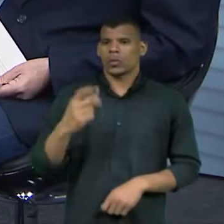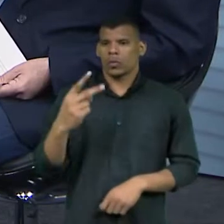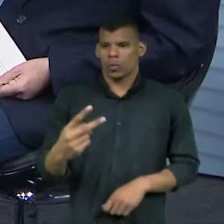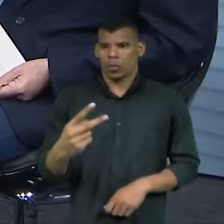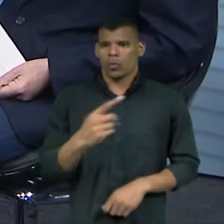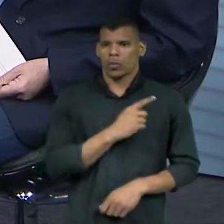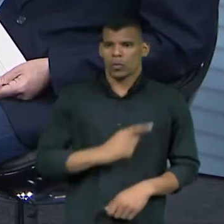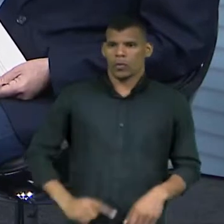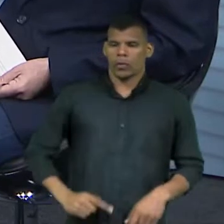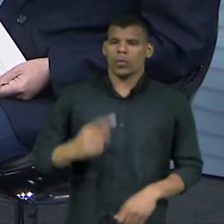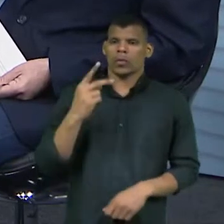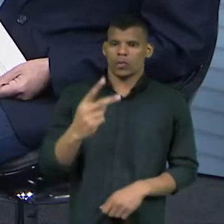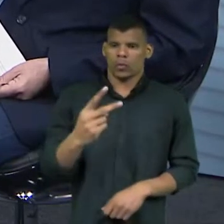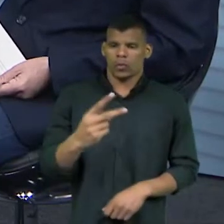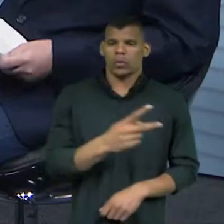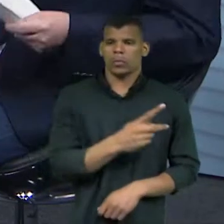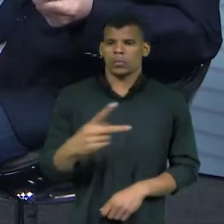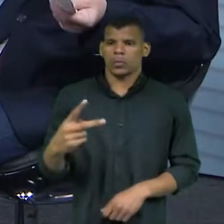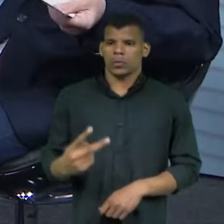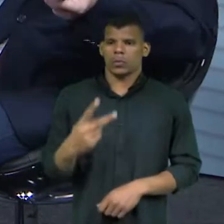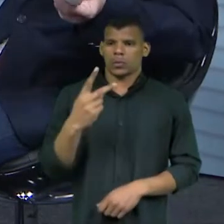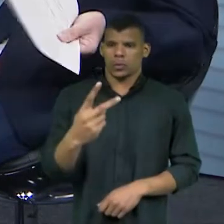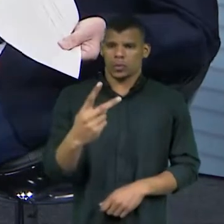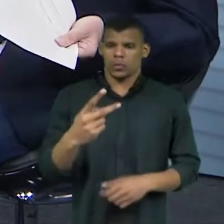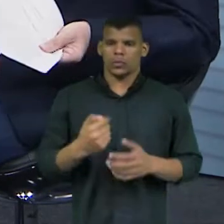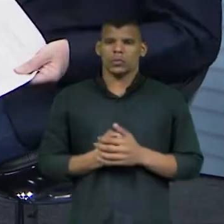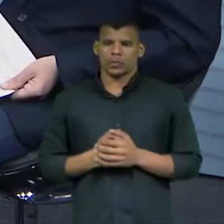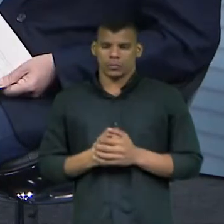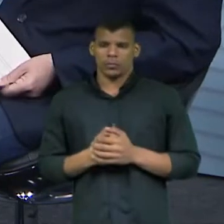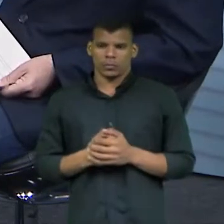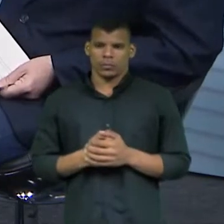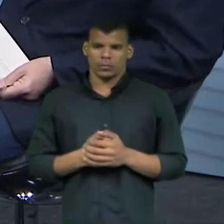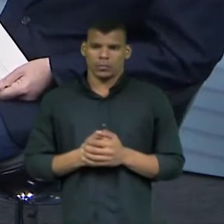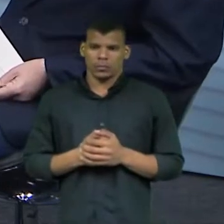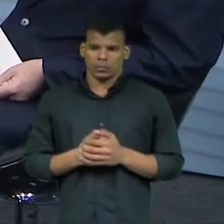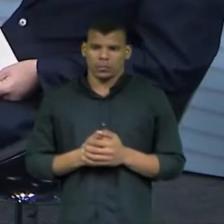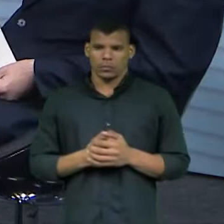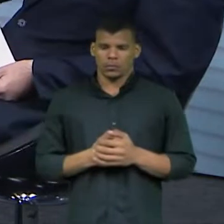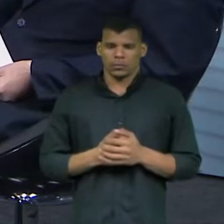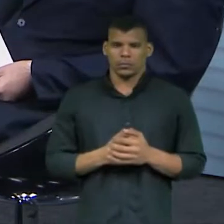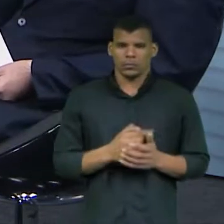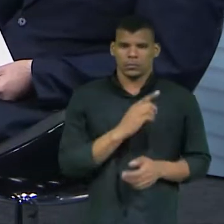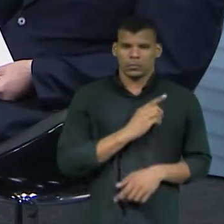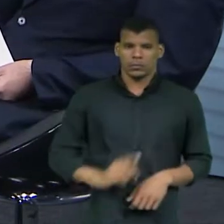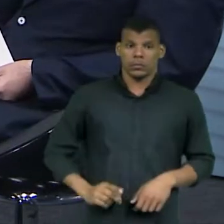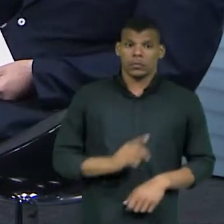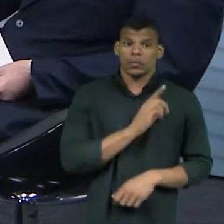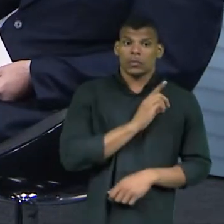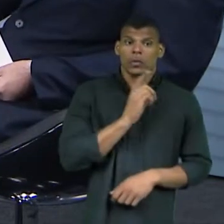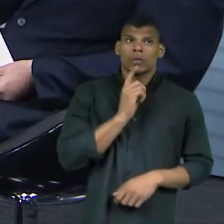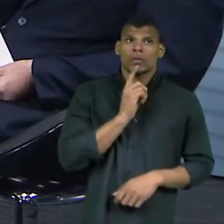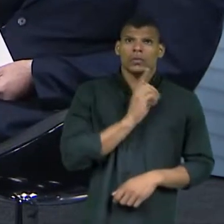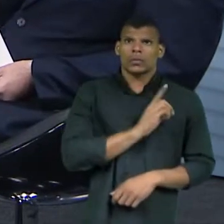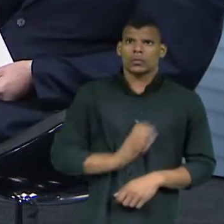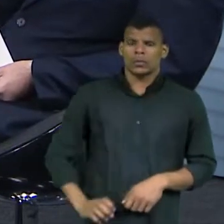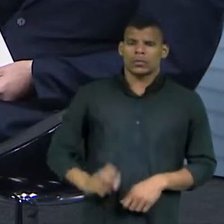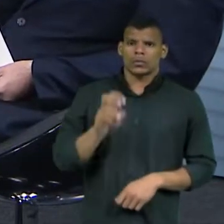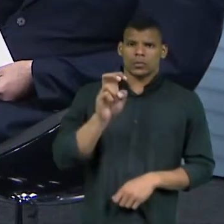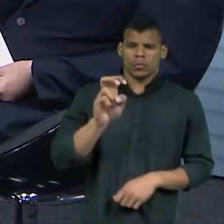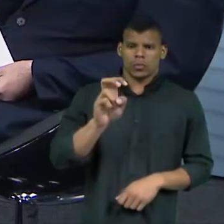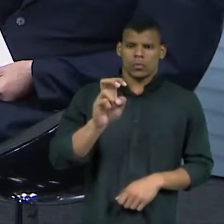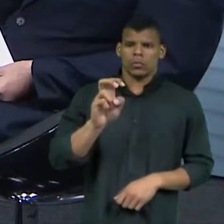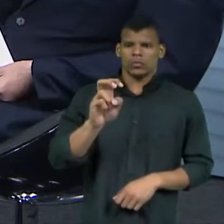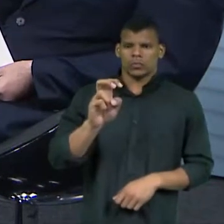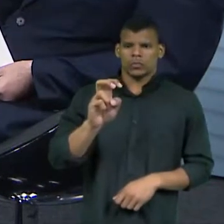governador dois, presidente dois, os majoritários dois e deputado estadual seis, não isso? Não, cinco deputado estadual. Na